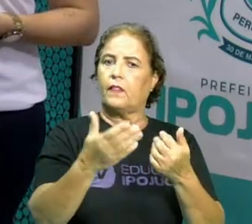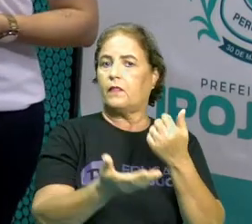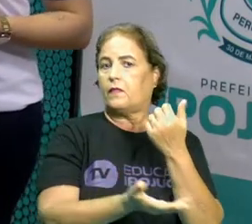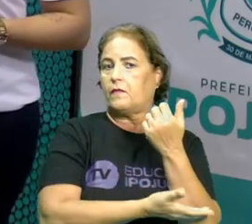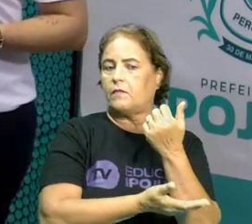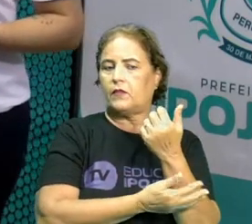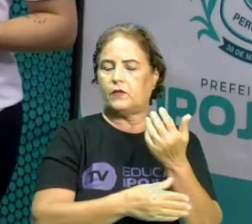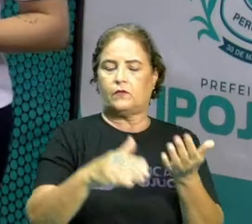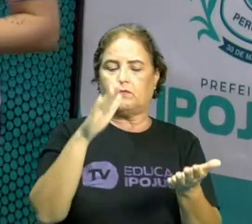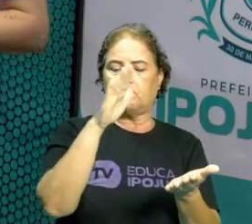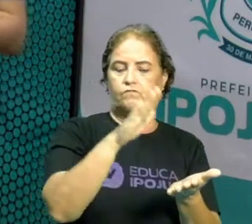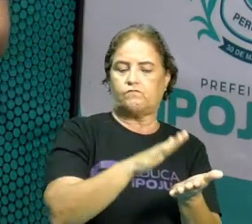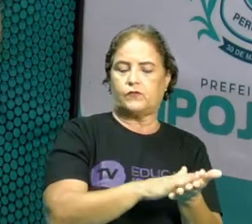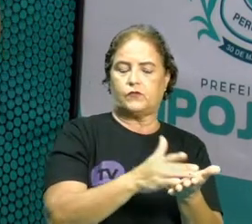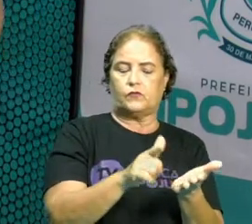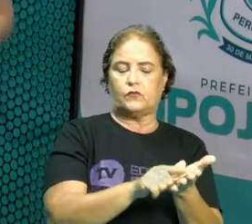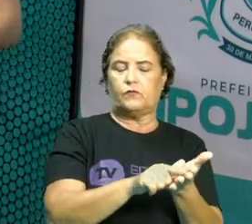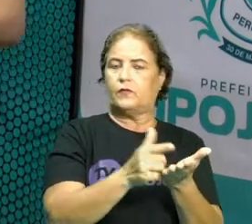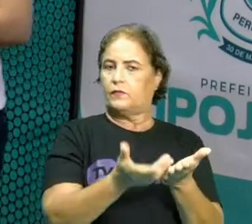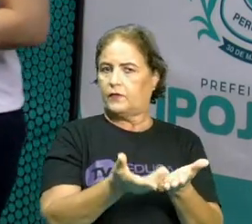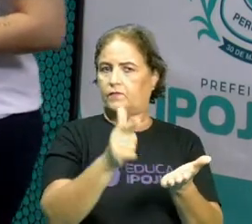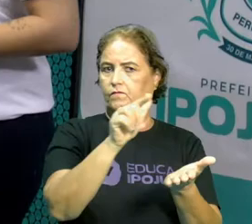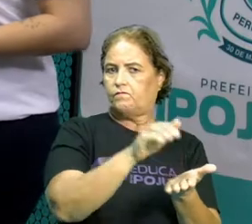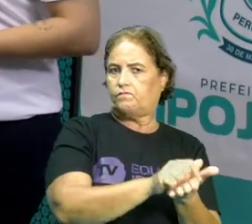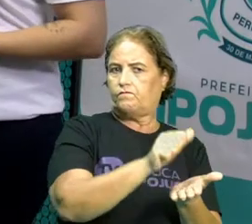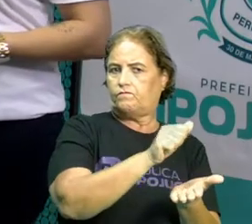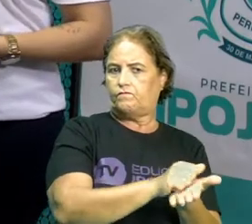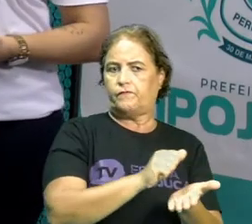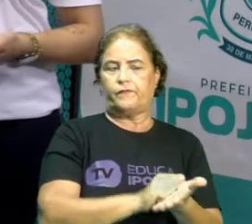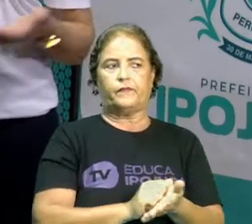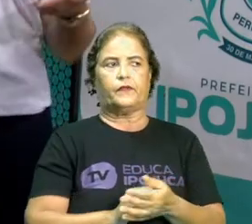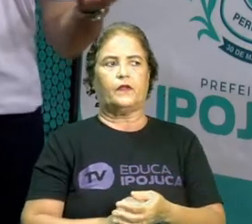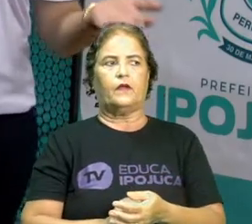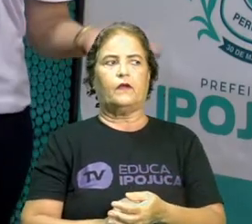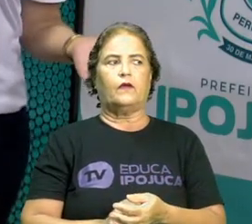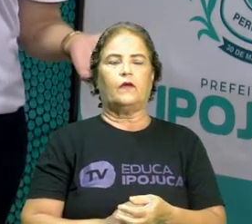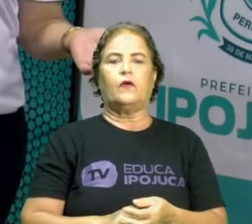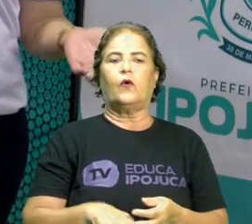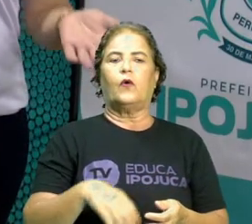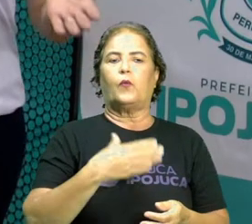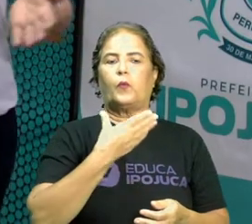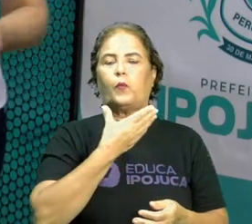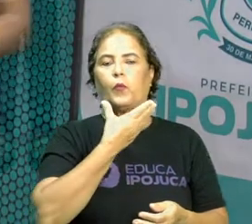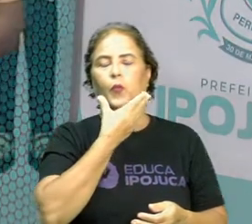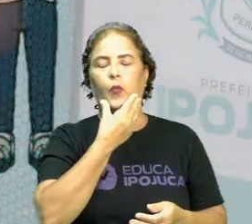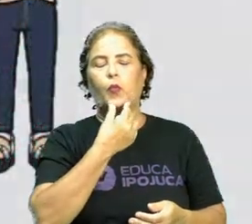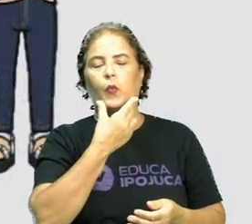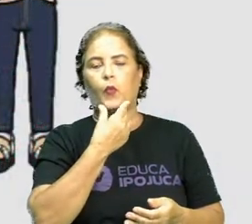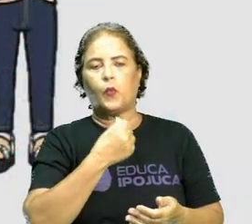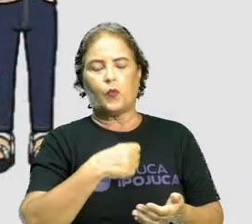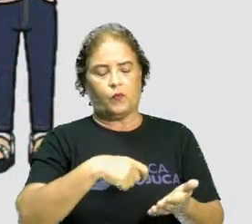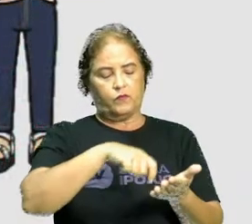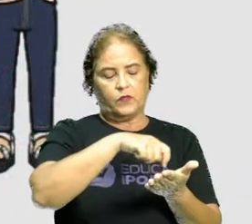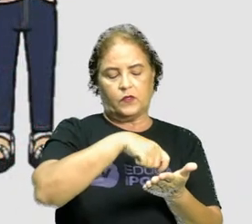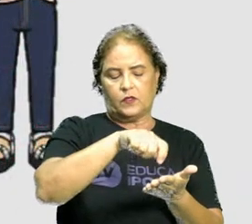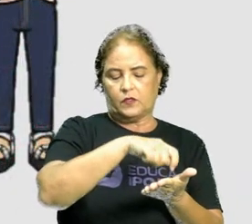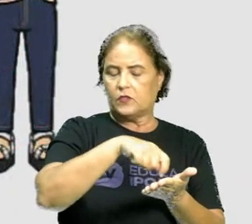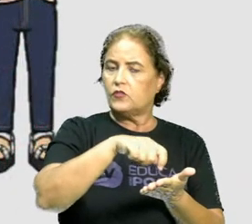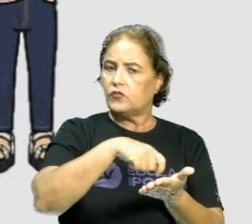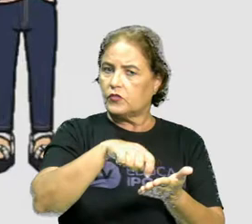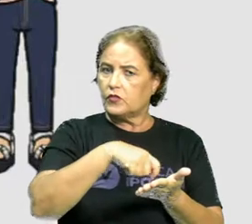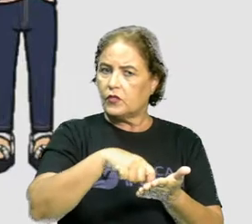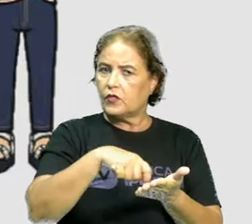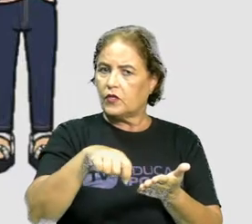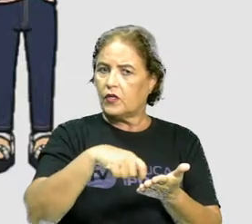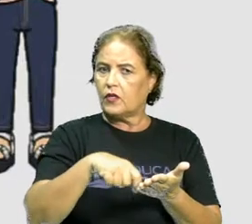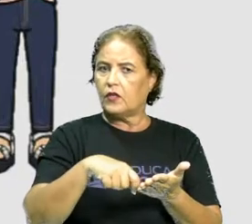no papel. E cordelista é o poeta que escreve o cordel. E aquele que faz a xilogravura? É